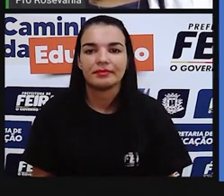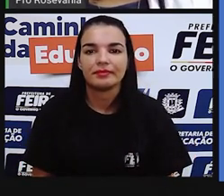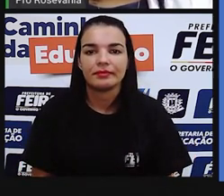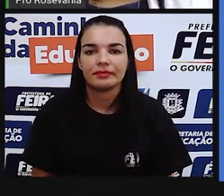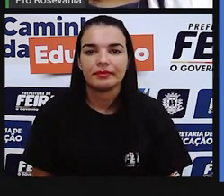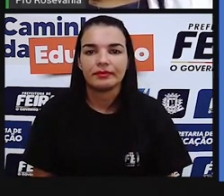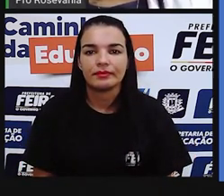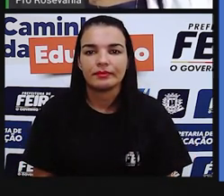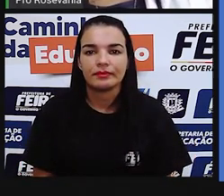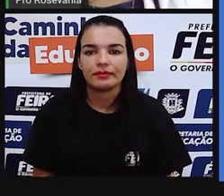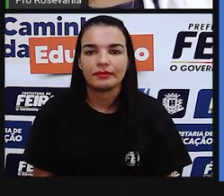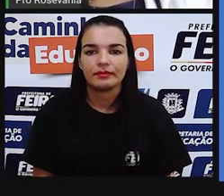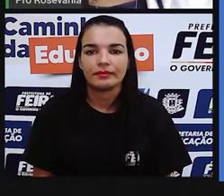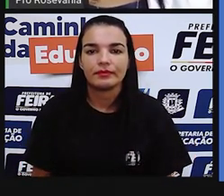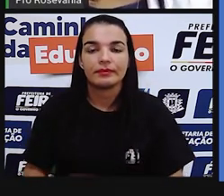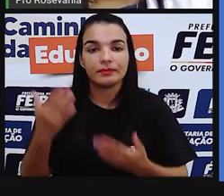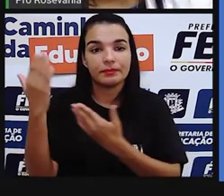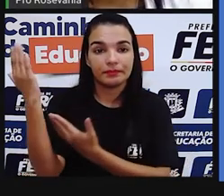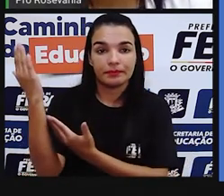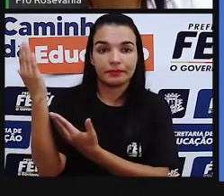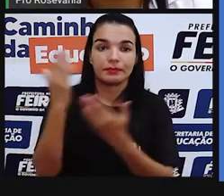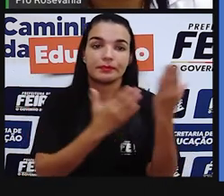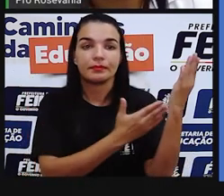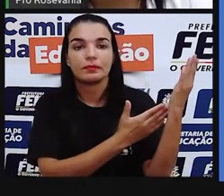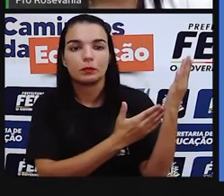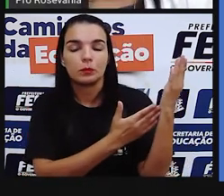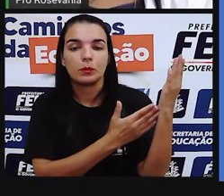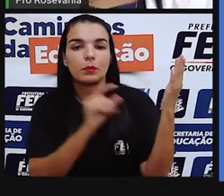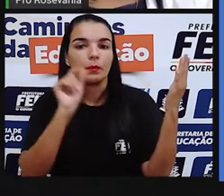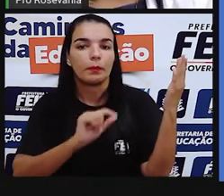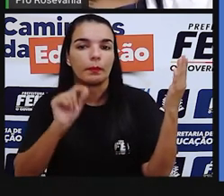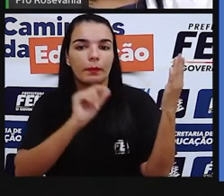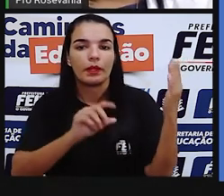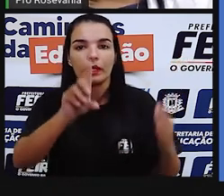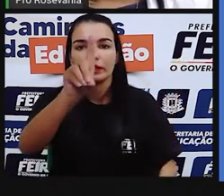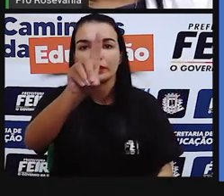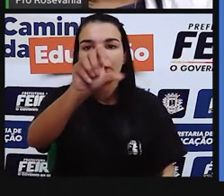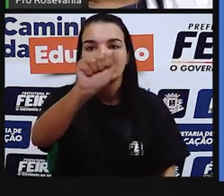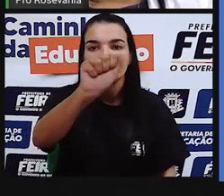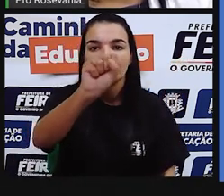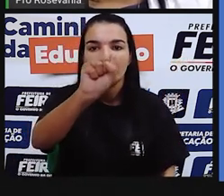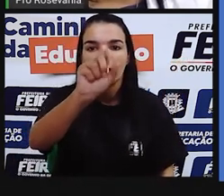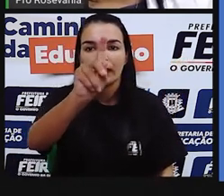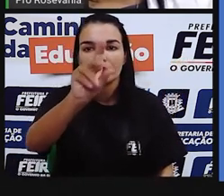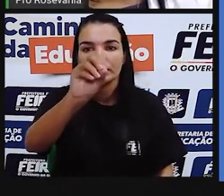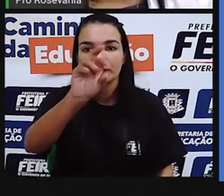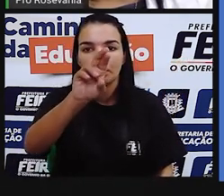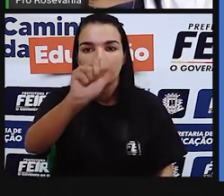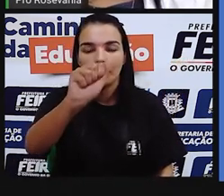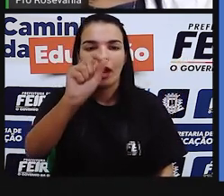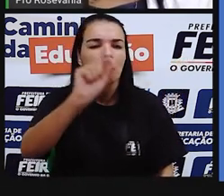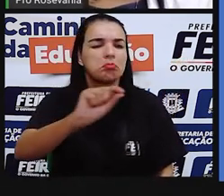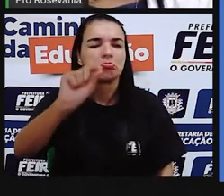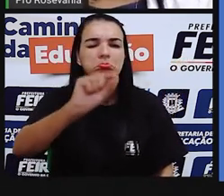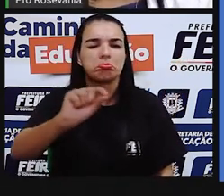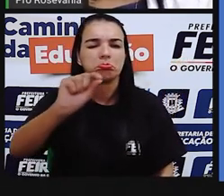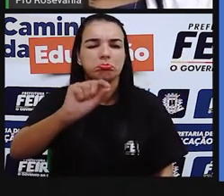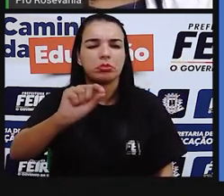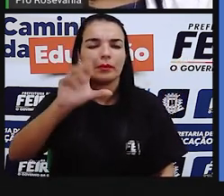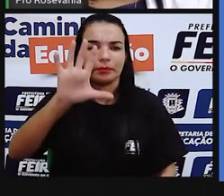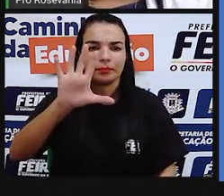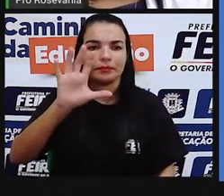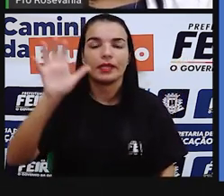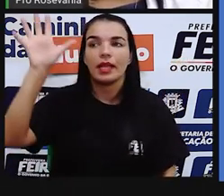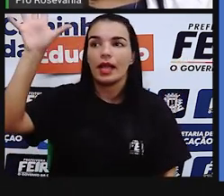provavelmente, dessa retirada, né? Dos povos africanos. Tacaça mostrando, né? As correntes. Vocês estão